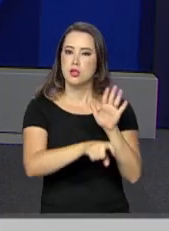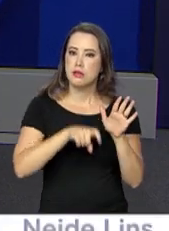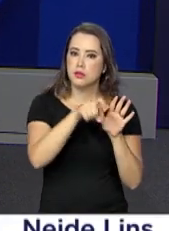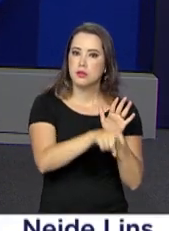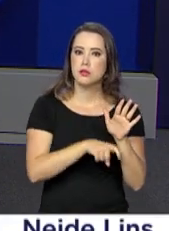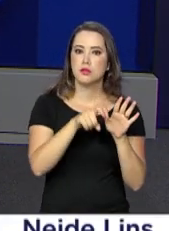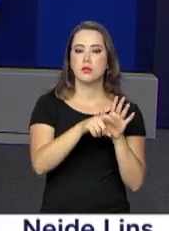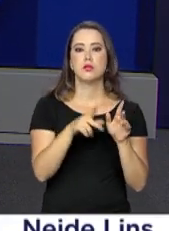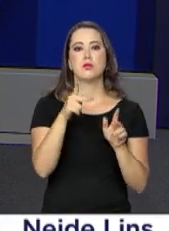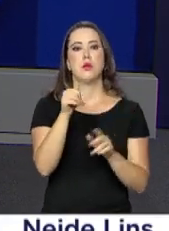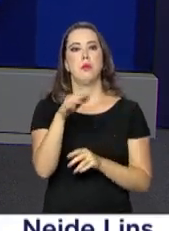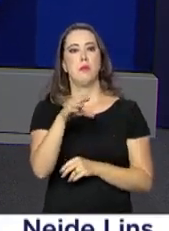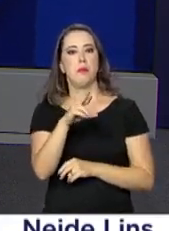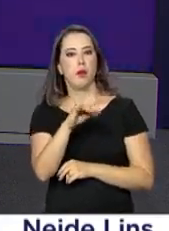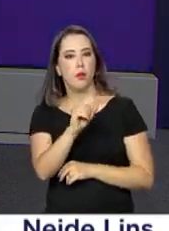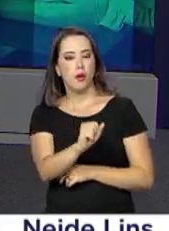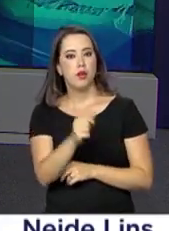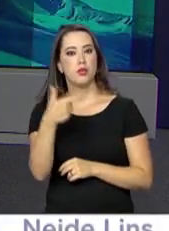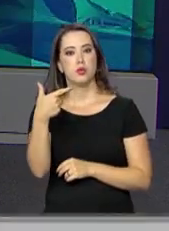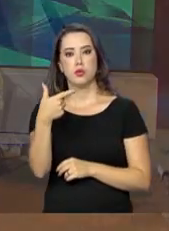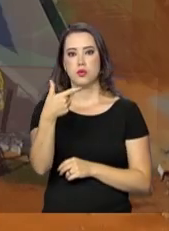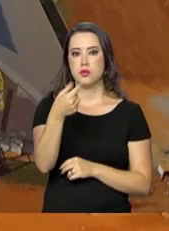2018-2019.